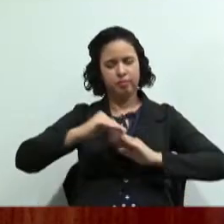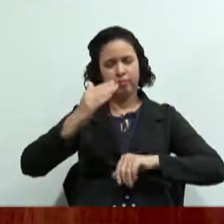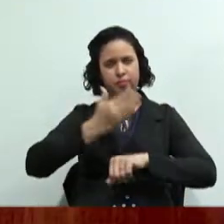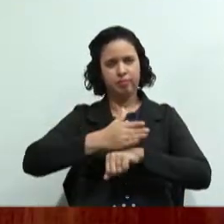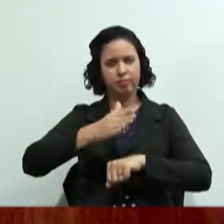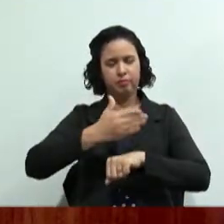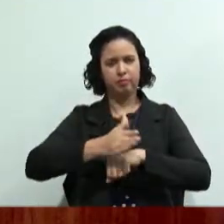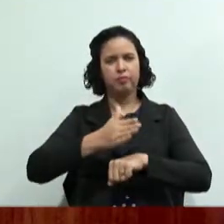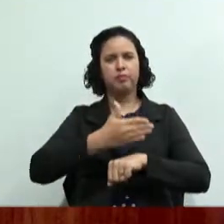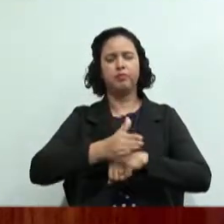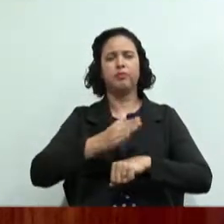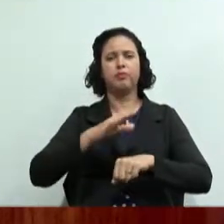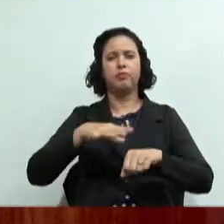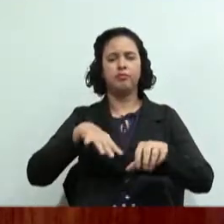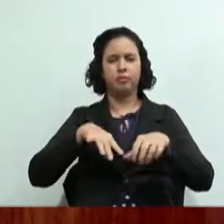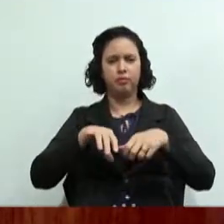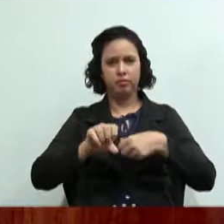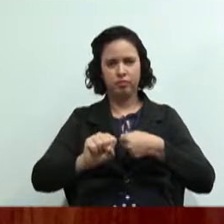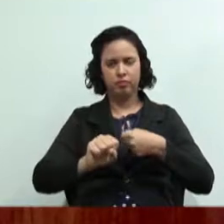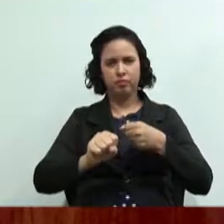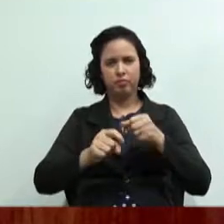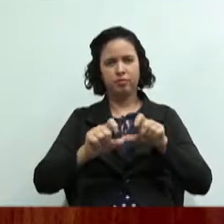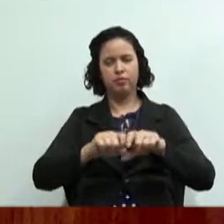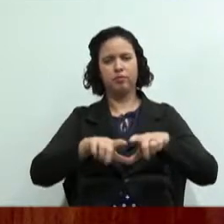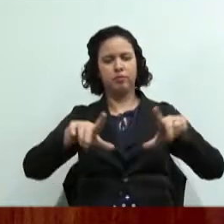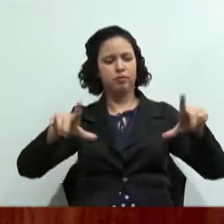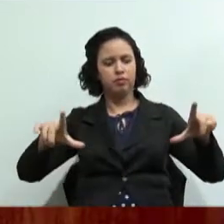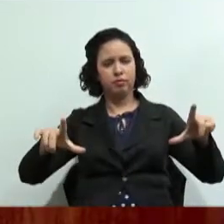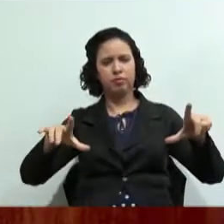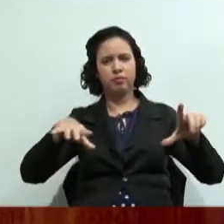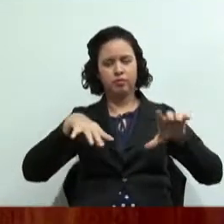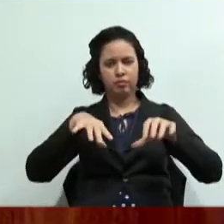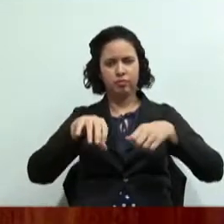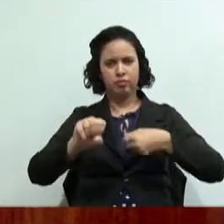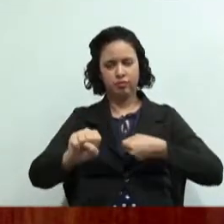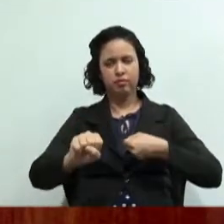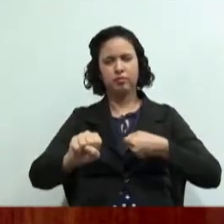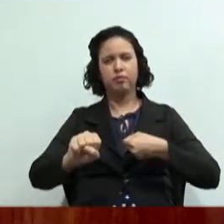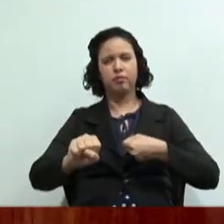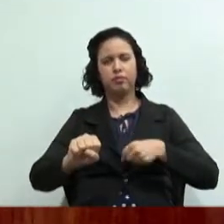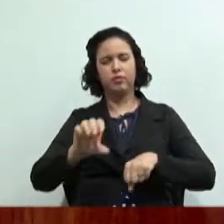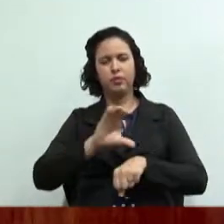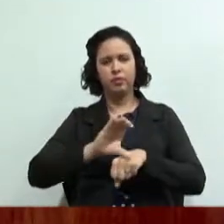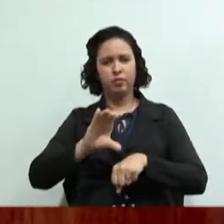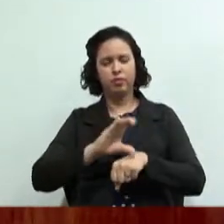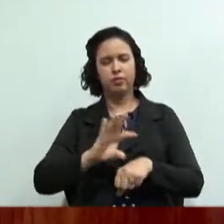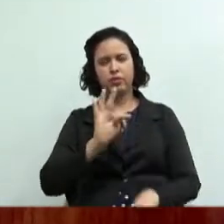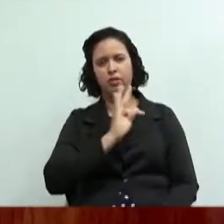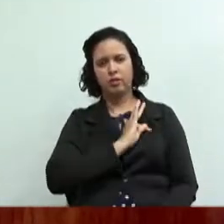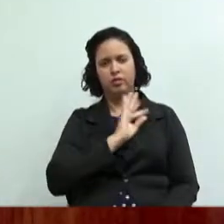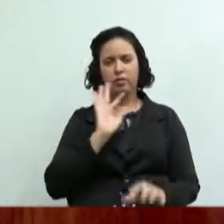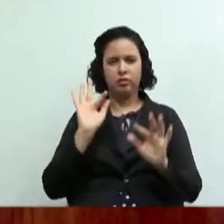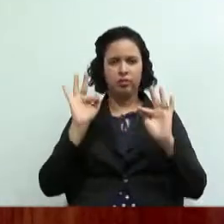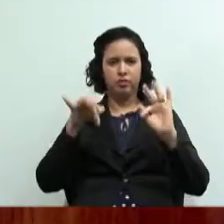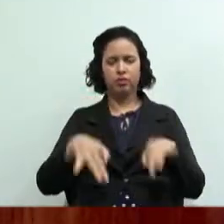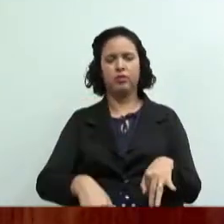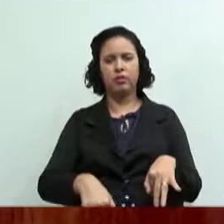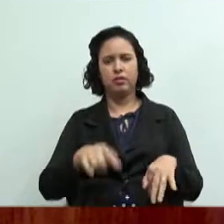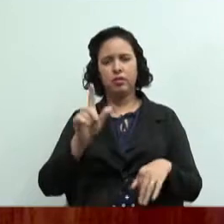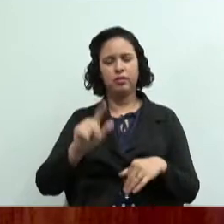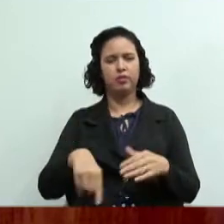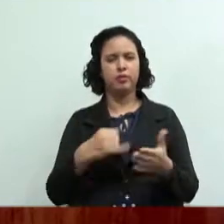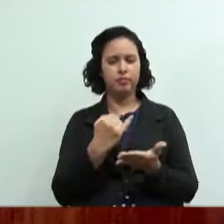vai garantir o certificado do curso técnico no final então esse é o início é importante que vocês iniciem bem que vocês deem